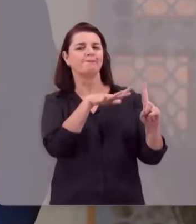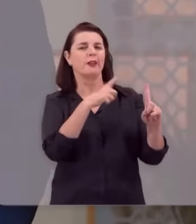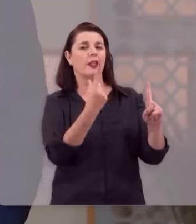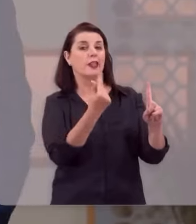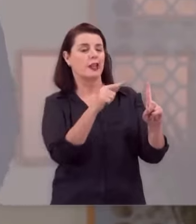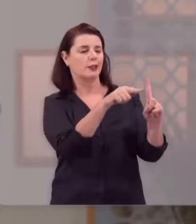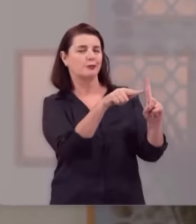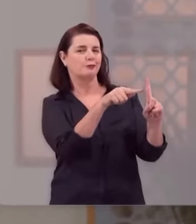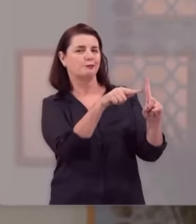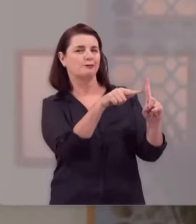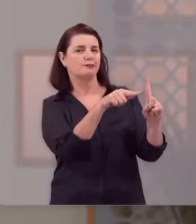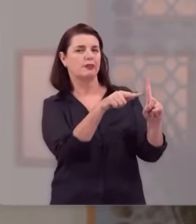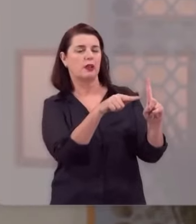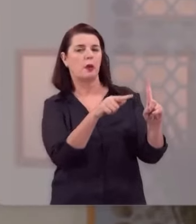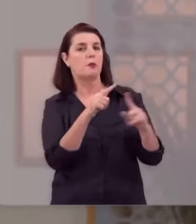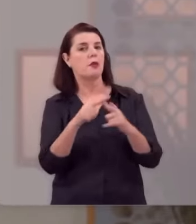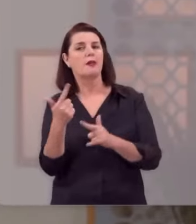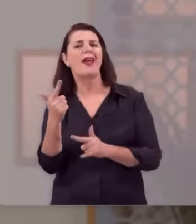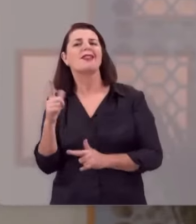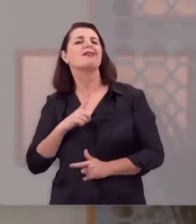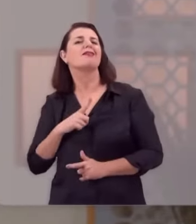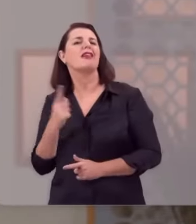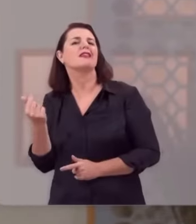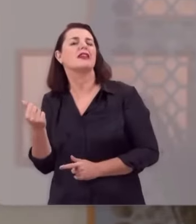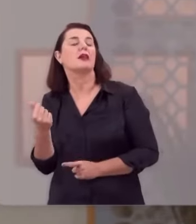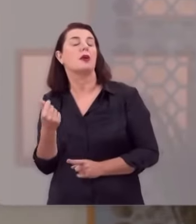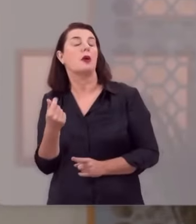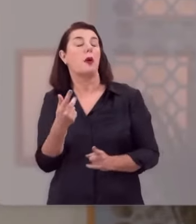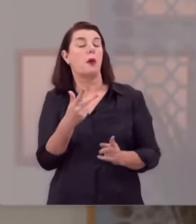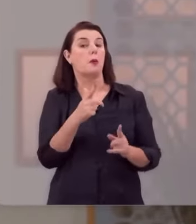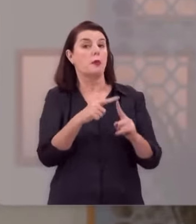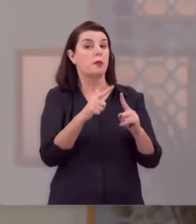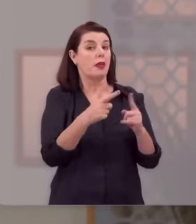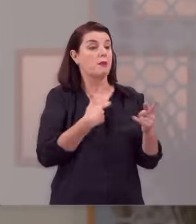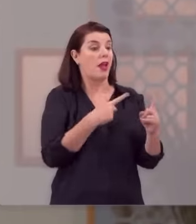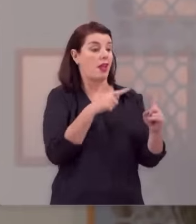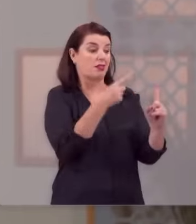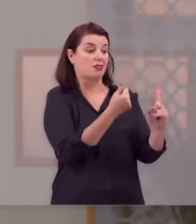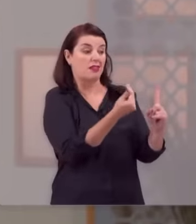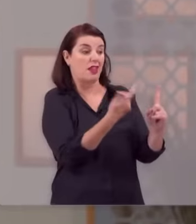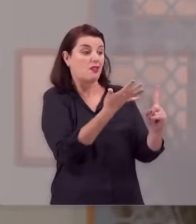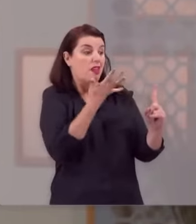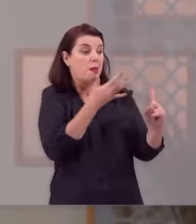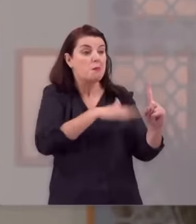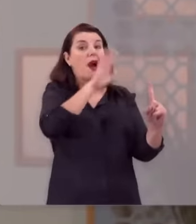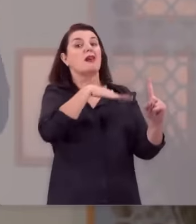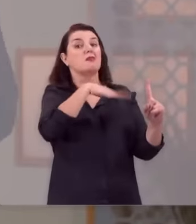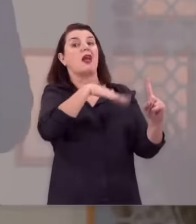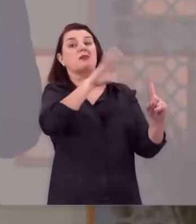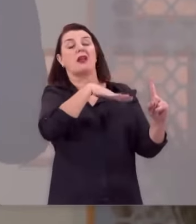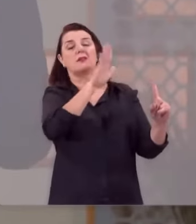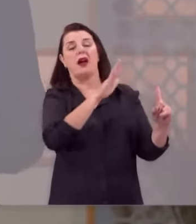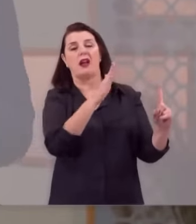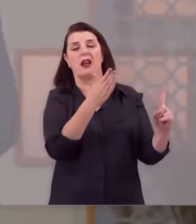O problema não é ter dinheiro, o problema é o dinheiro nos ter. O problema não é